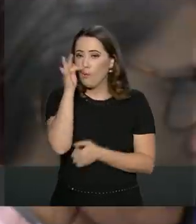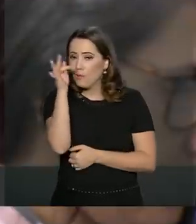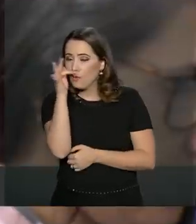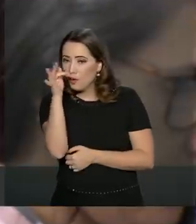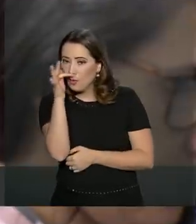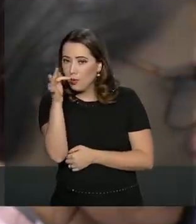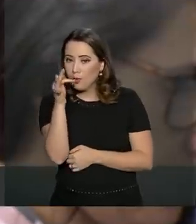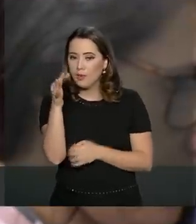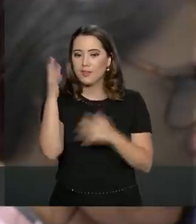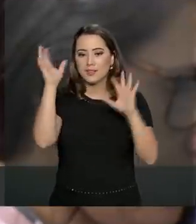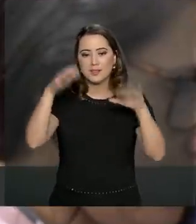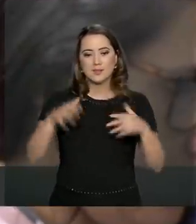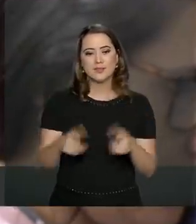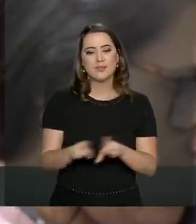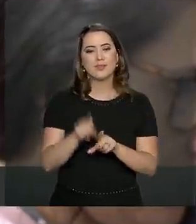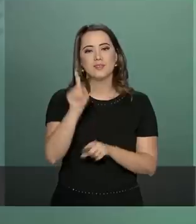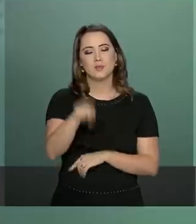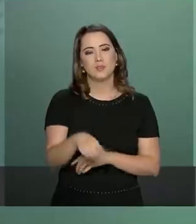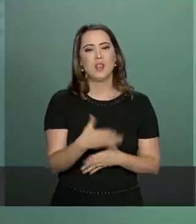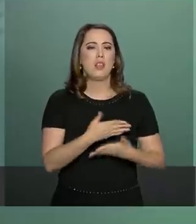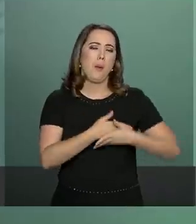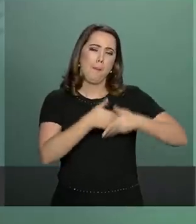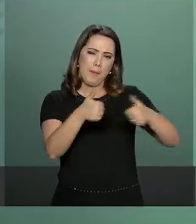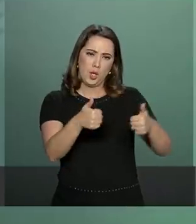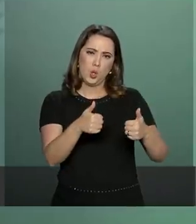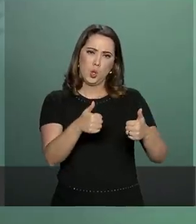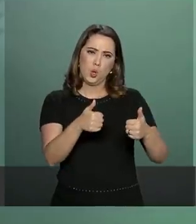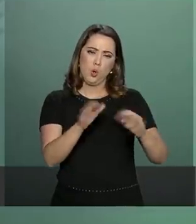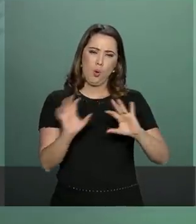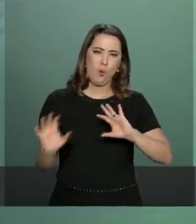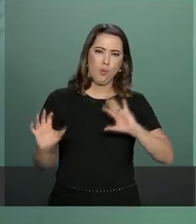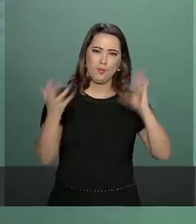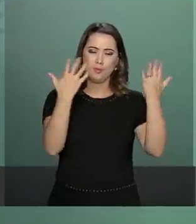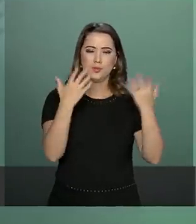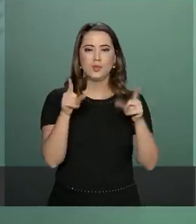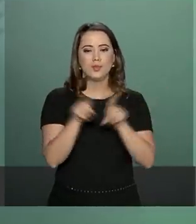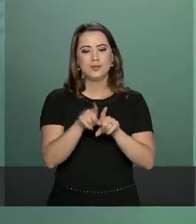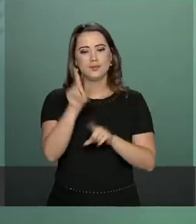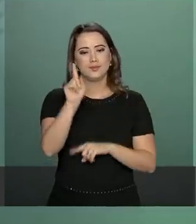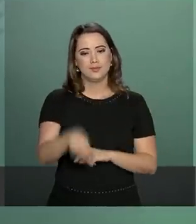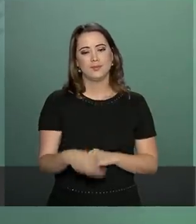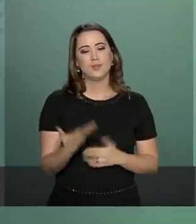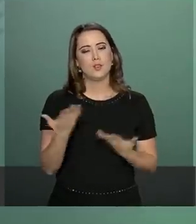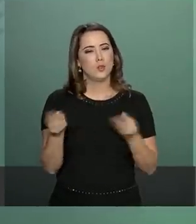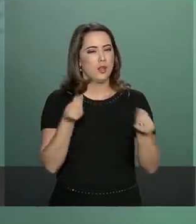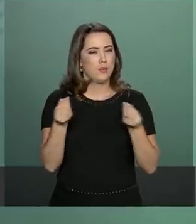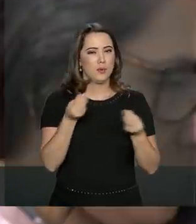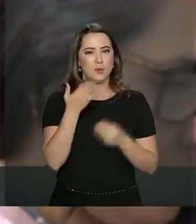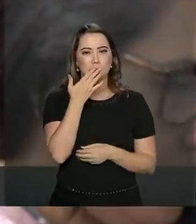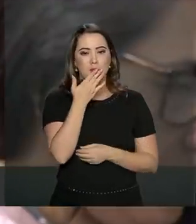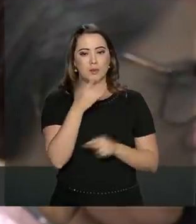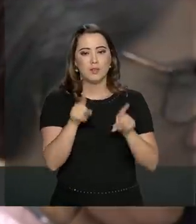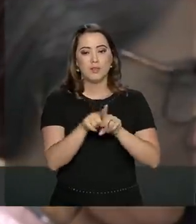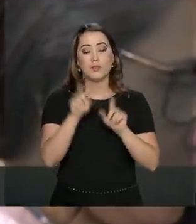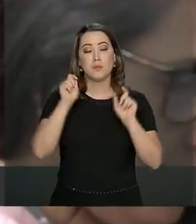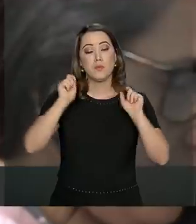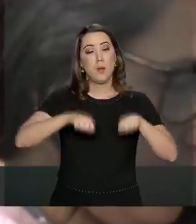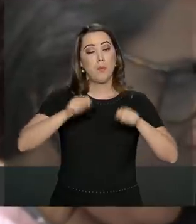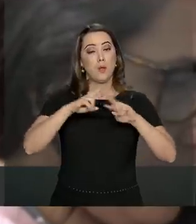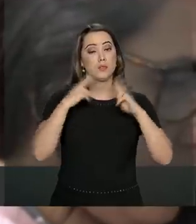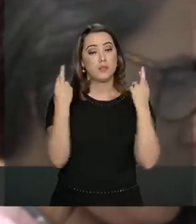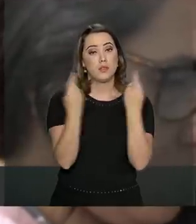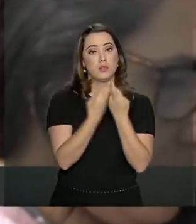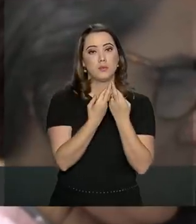mais doce, então? Eu acredito que sim, mas também não é classificação de clima doce. Eu perguntei se eles podem se